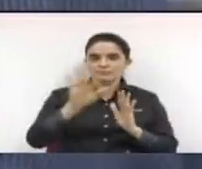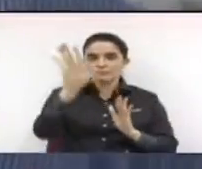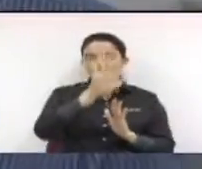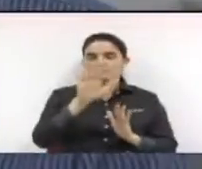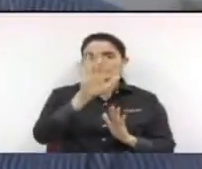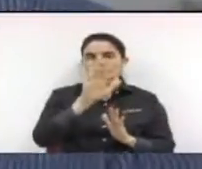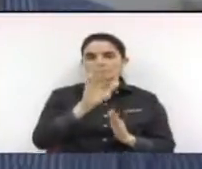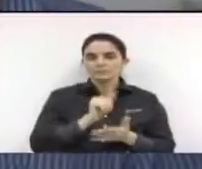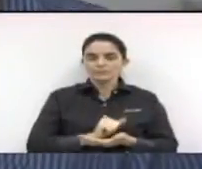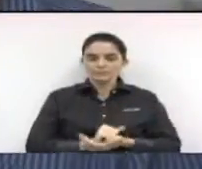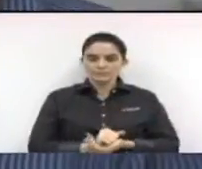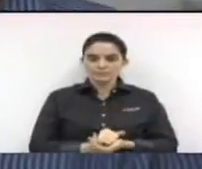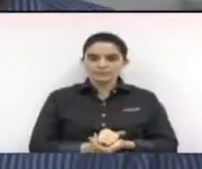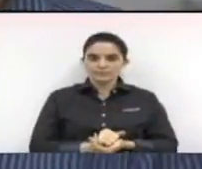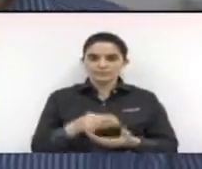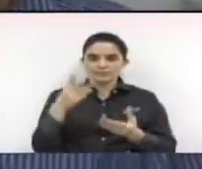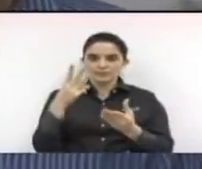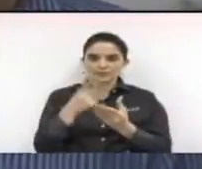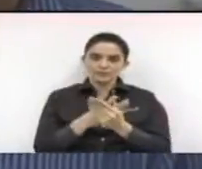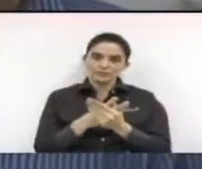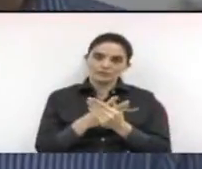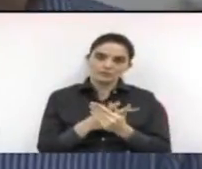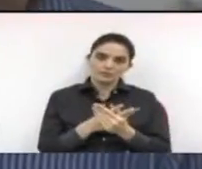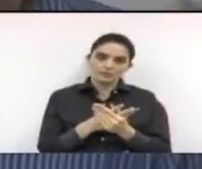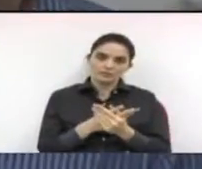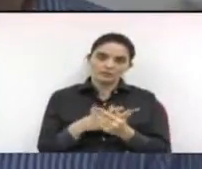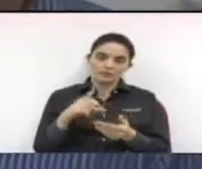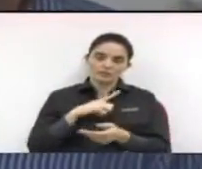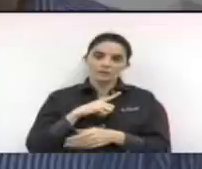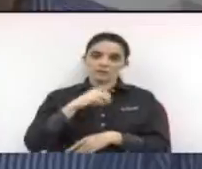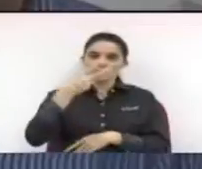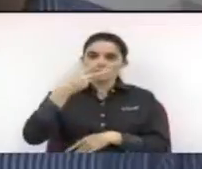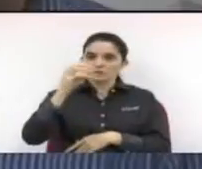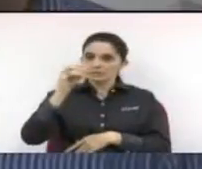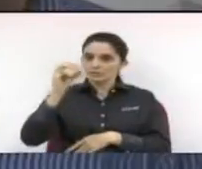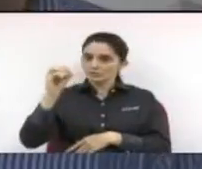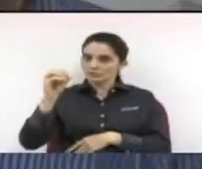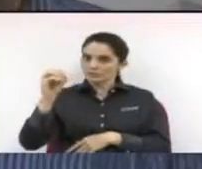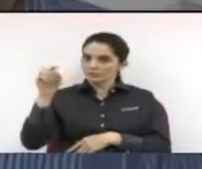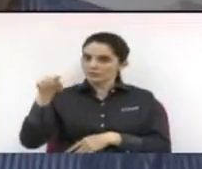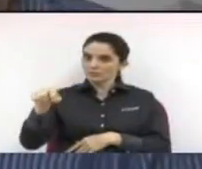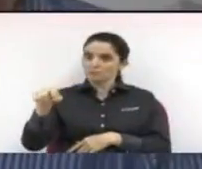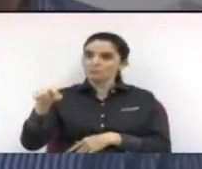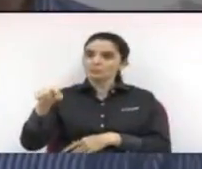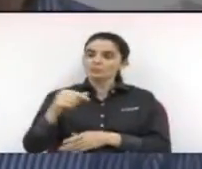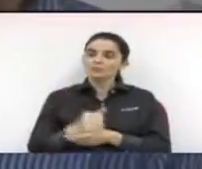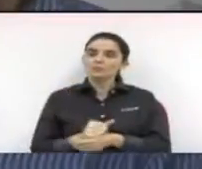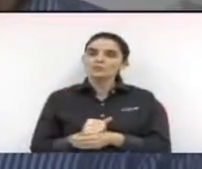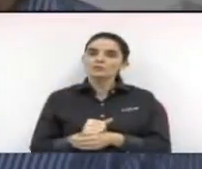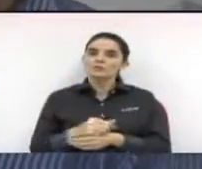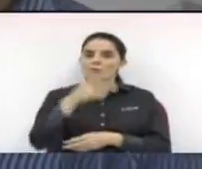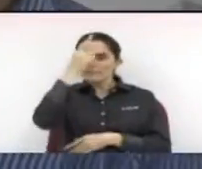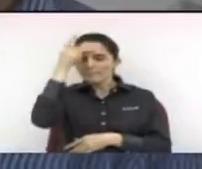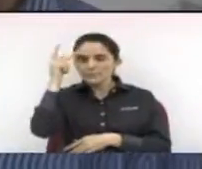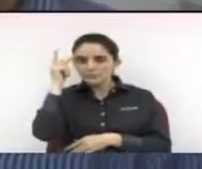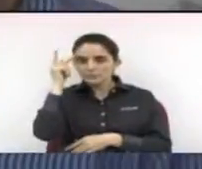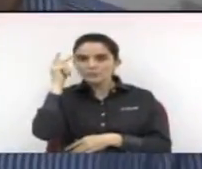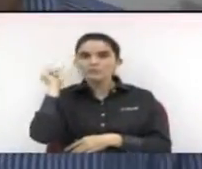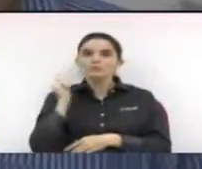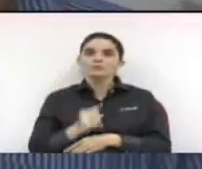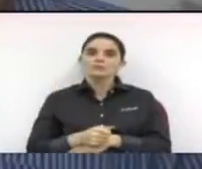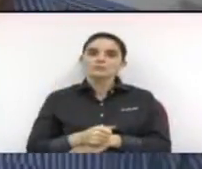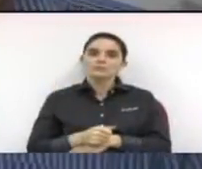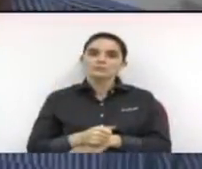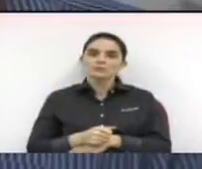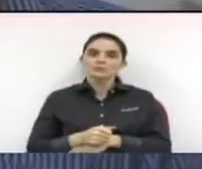29A, a Câmara Municipal de municípios de 100 mil a 300 mil habitantes teria um